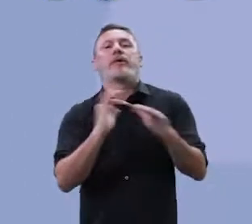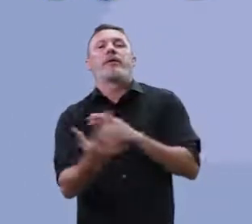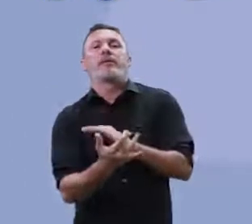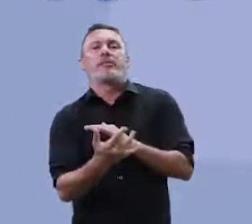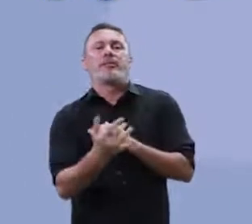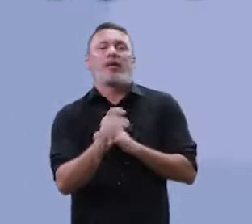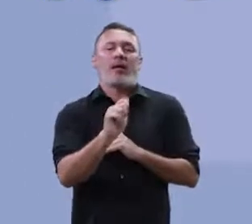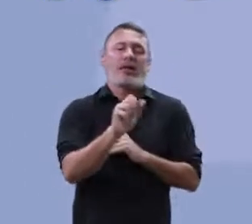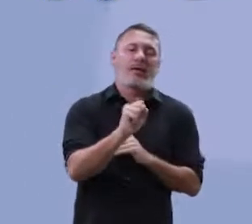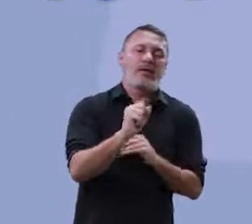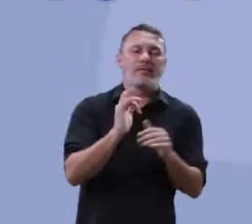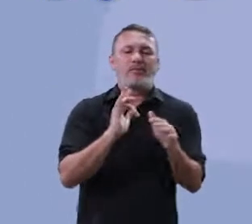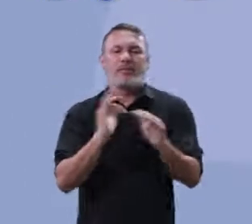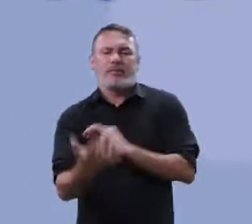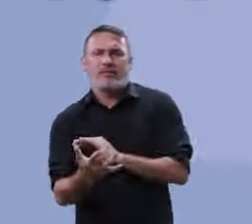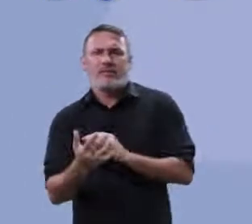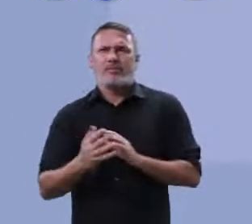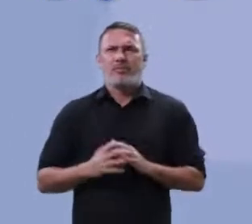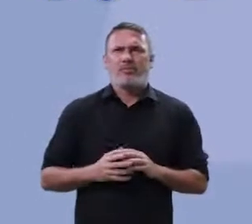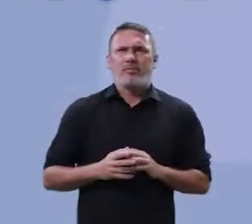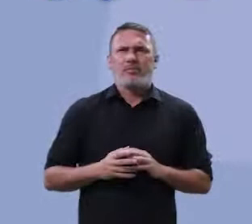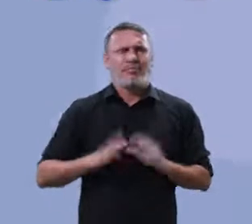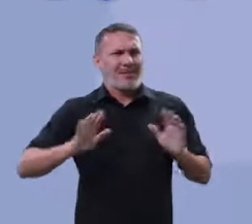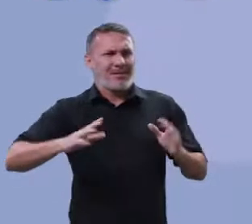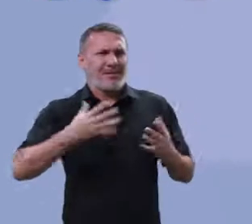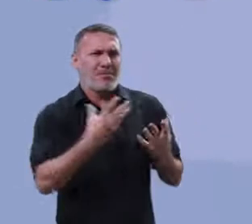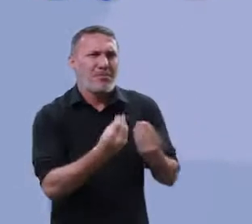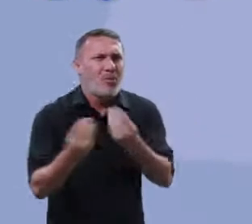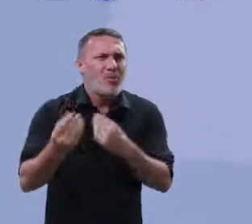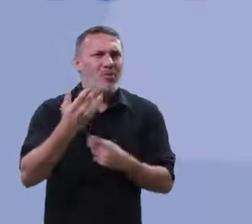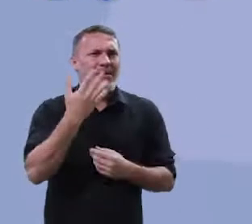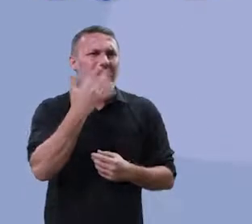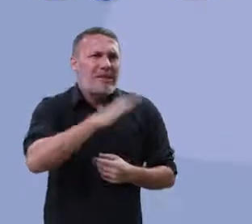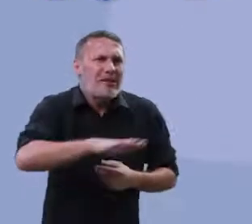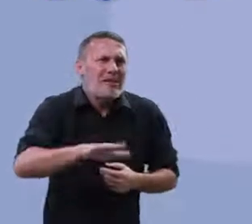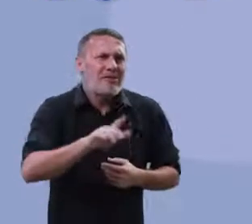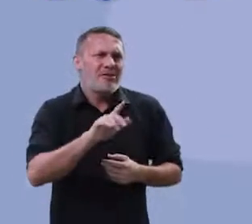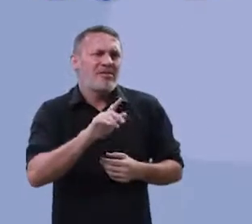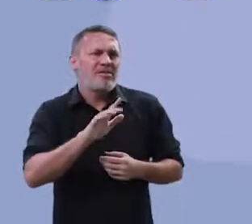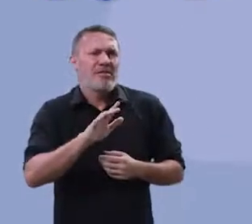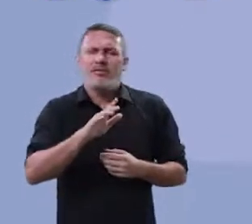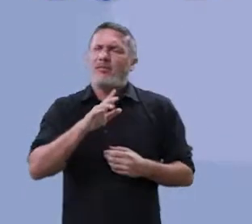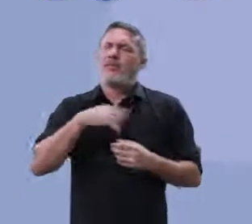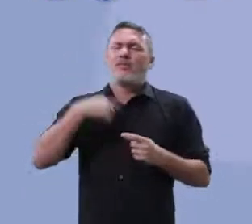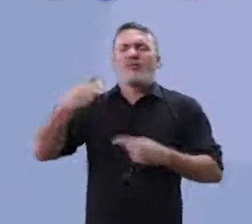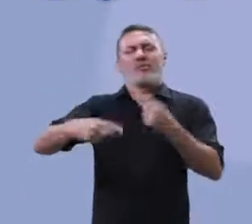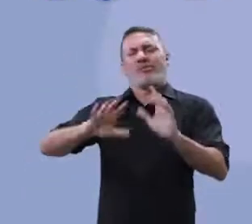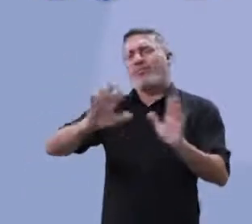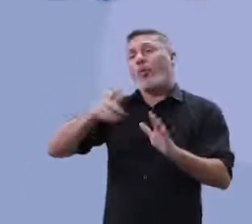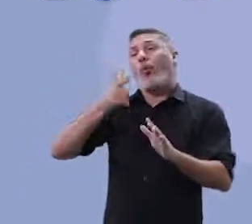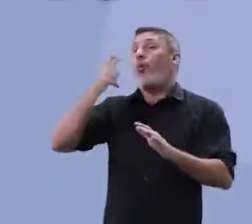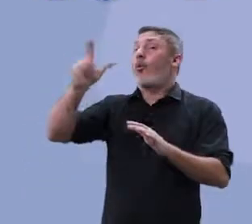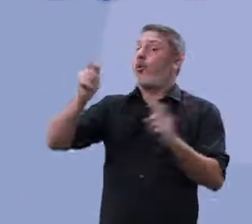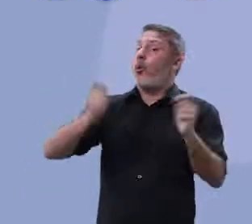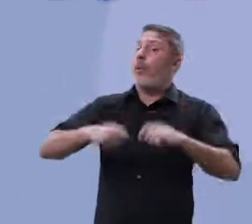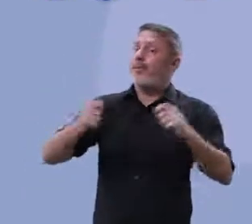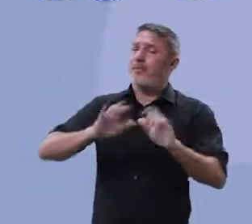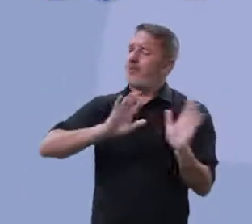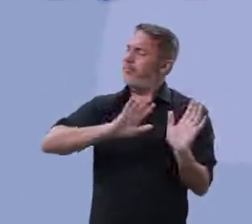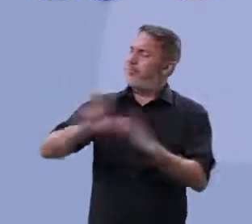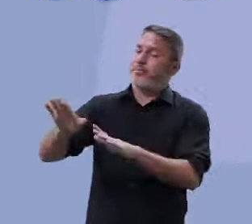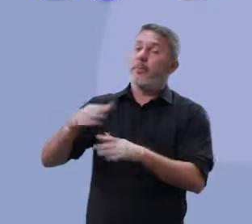redes... Calma aí. Já parei por aí. Professor, mas muitos garotinhos... Não quero discutir isso com vocês, que faz parte de outra competência.